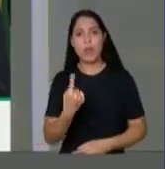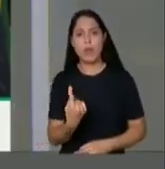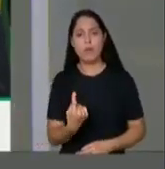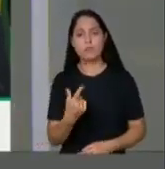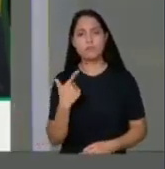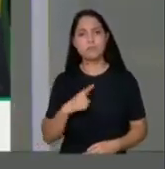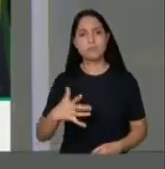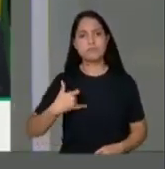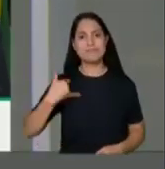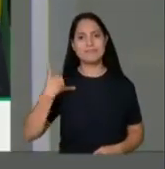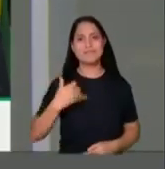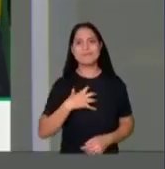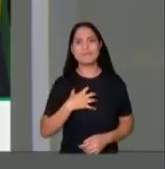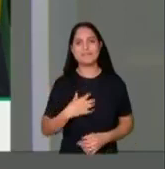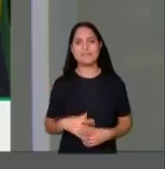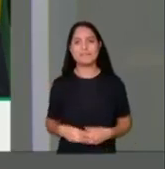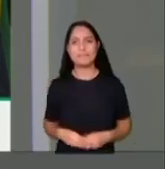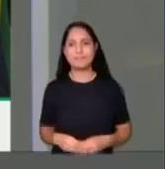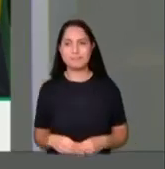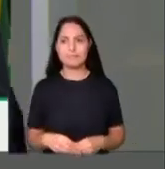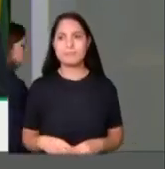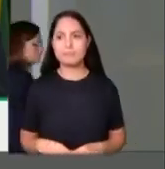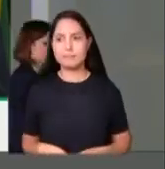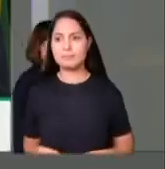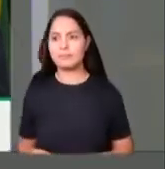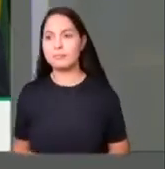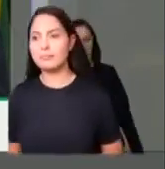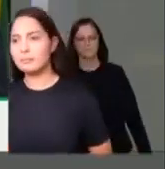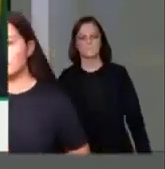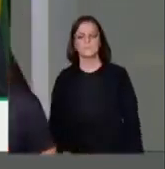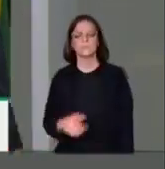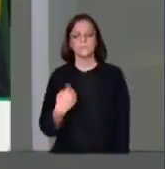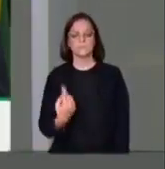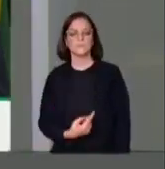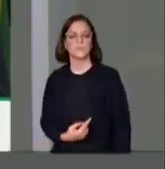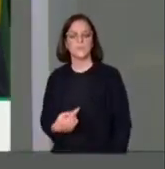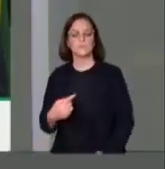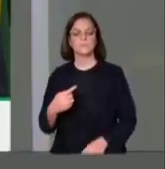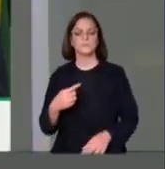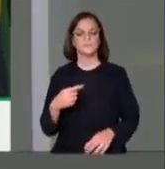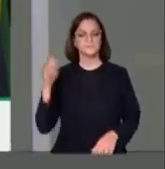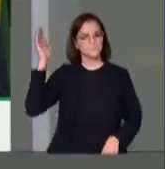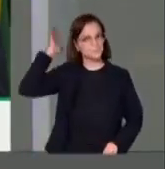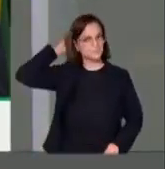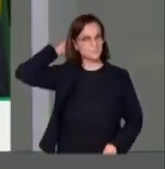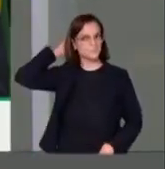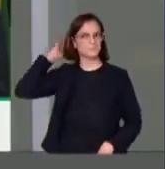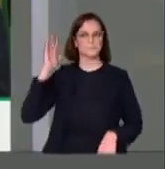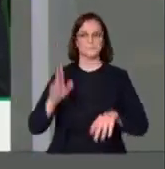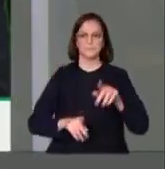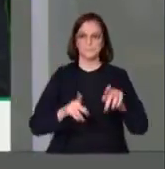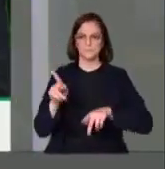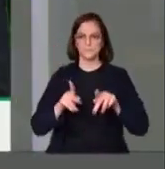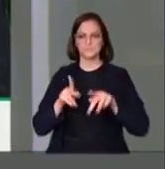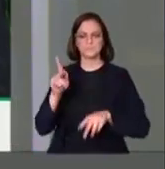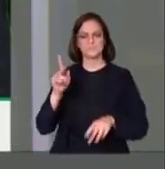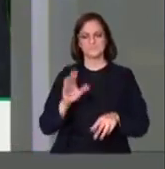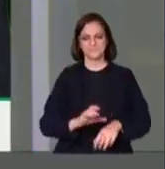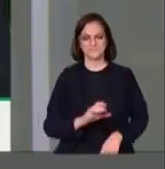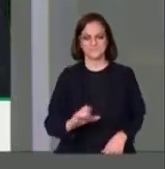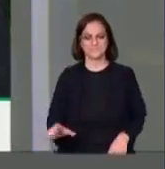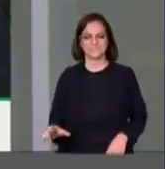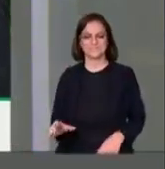que orgulha muito nós, paraenses, ao povo católico e ao povo brasileiro, com toda certeza. Então, mais uma vez,